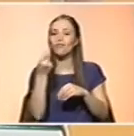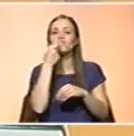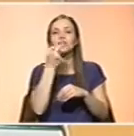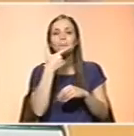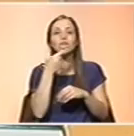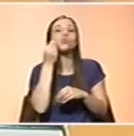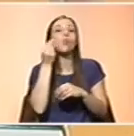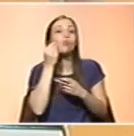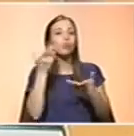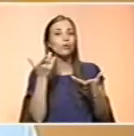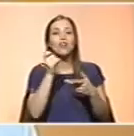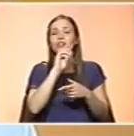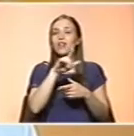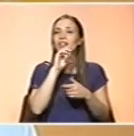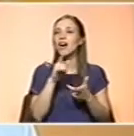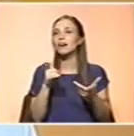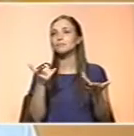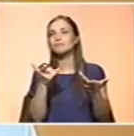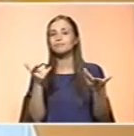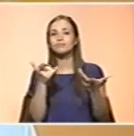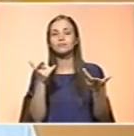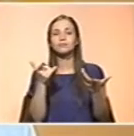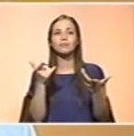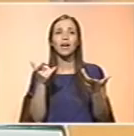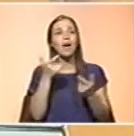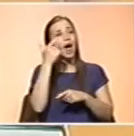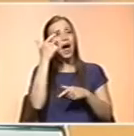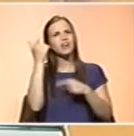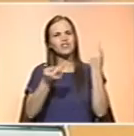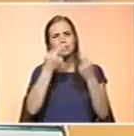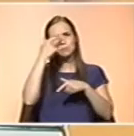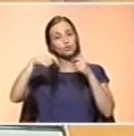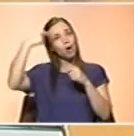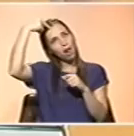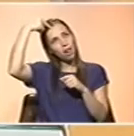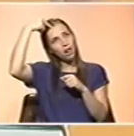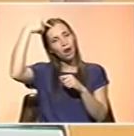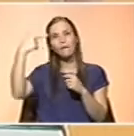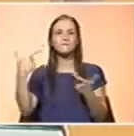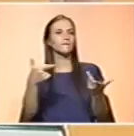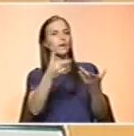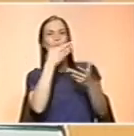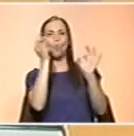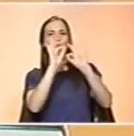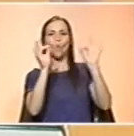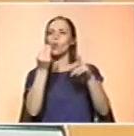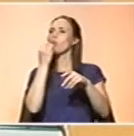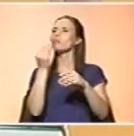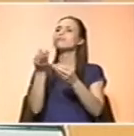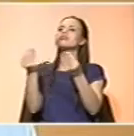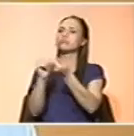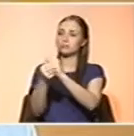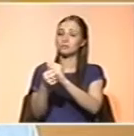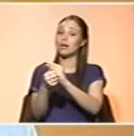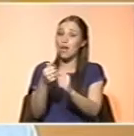como é que consegue, de alguma forma, desfazer o encanto que existe um bocado numa sociedade em relação a este tipo de produtos? Eu acho que escolheu bem as palavras.